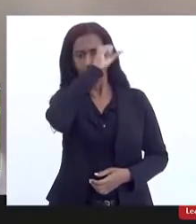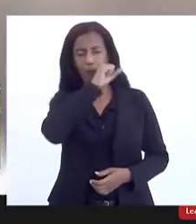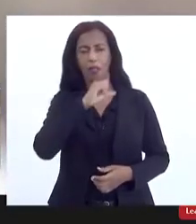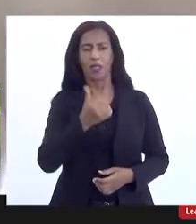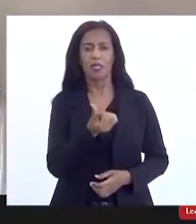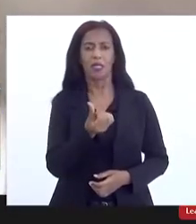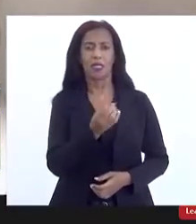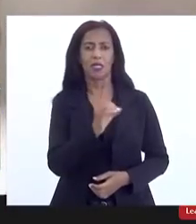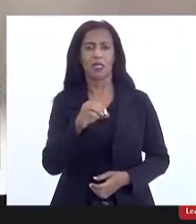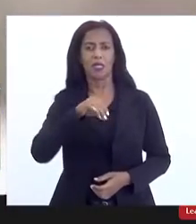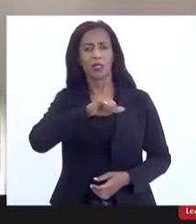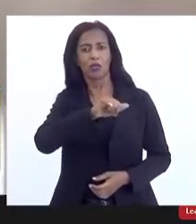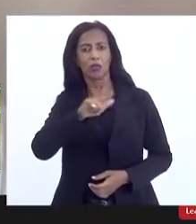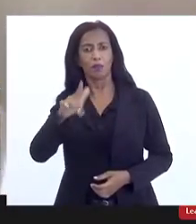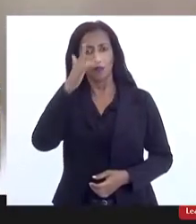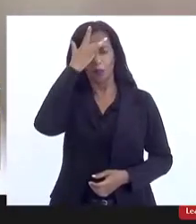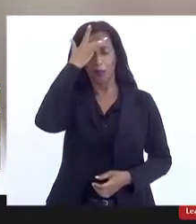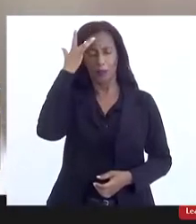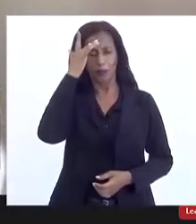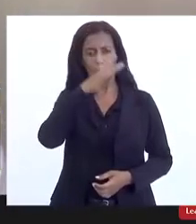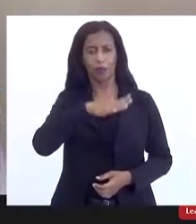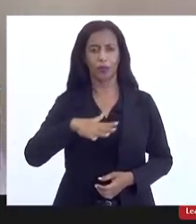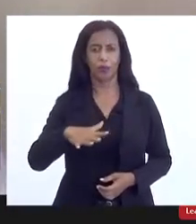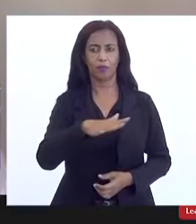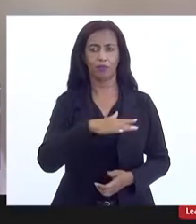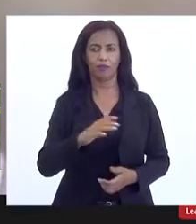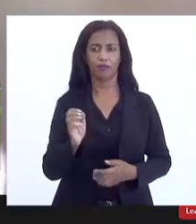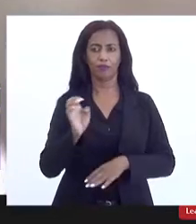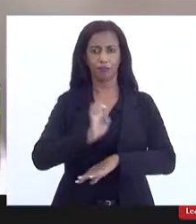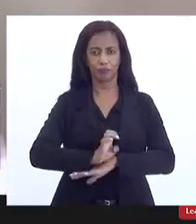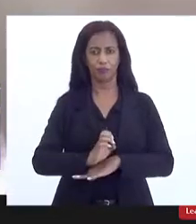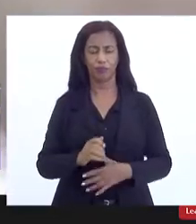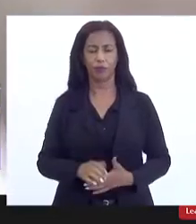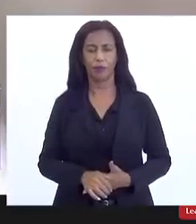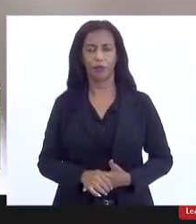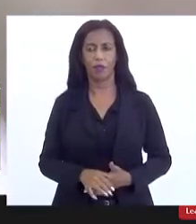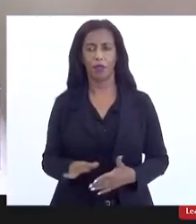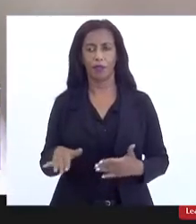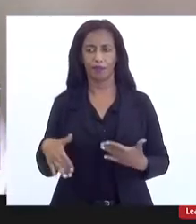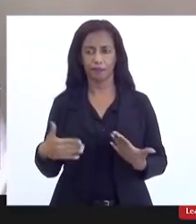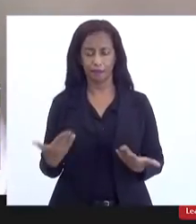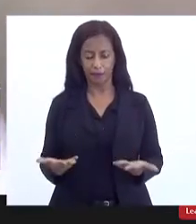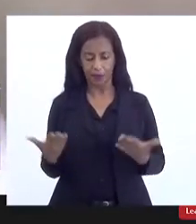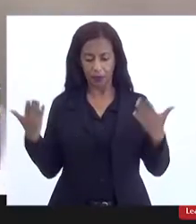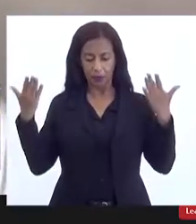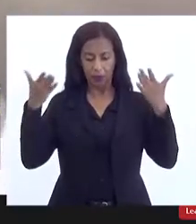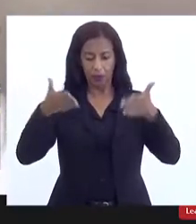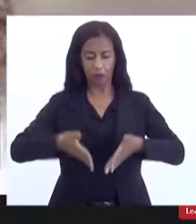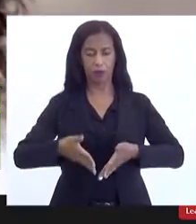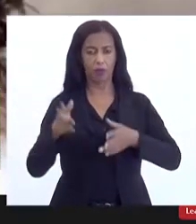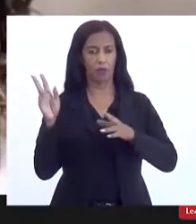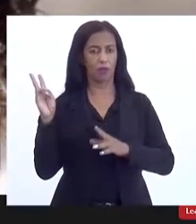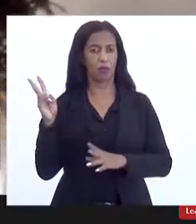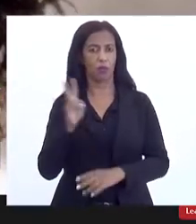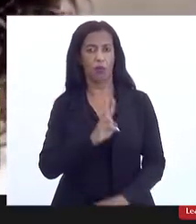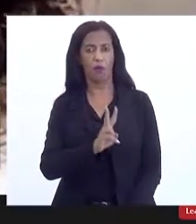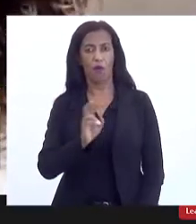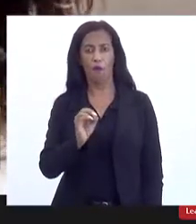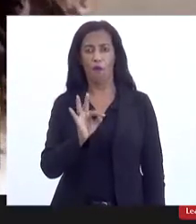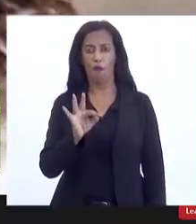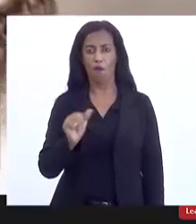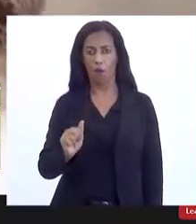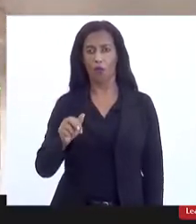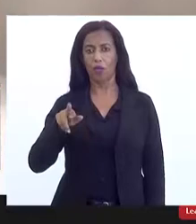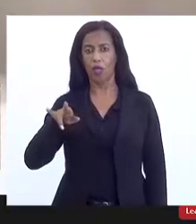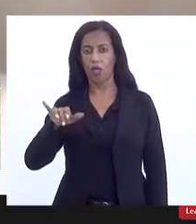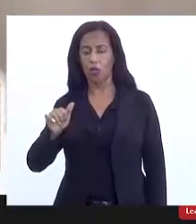600 mil moradores do nosso Estado. Então, se debruçar sobre a questão de Volta Redonda, que hoje tem